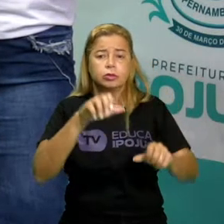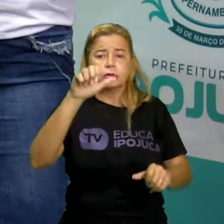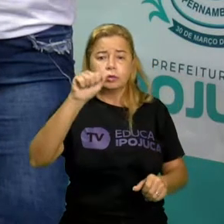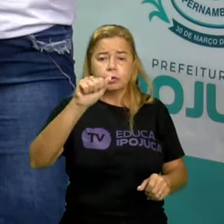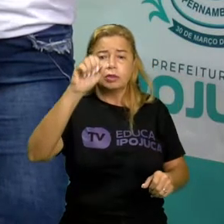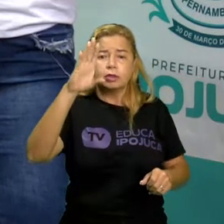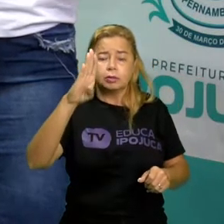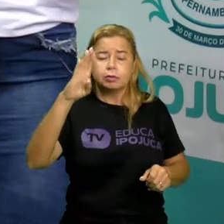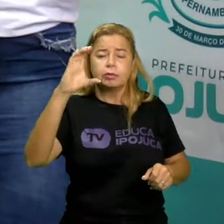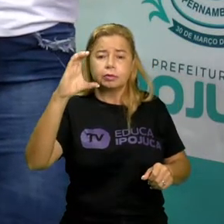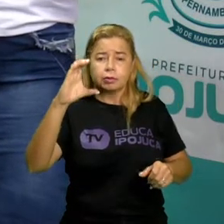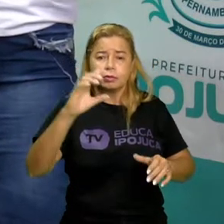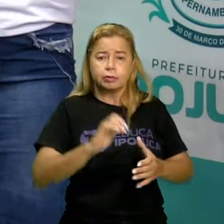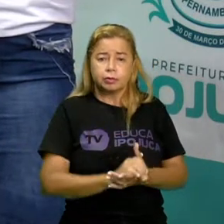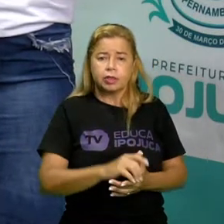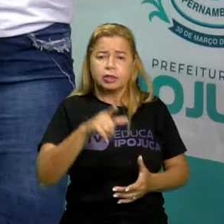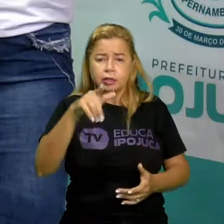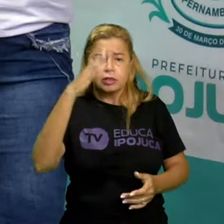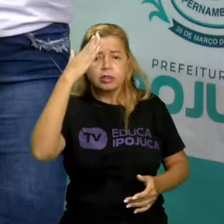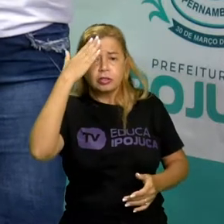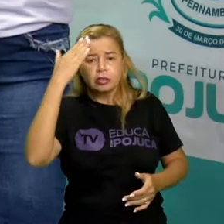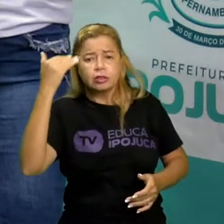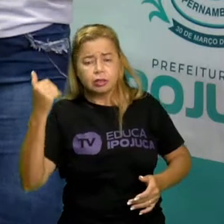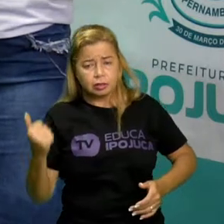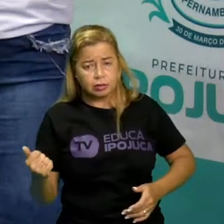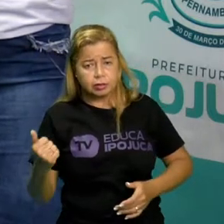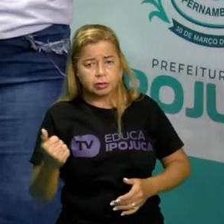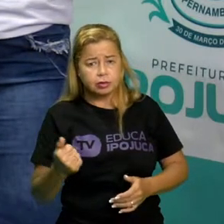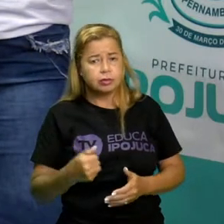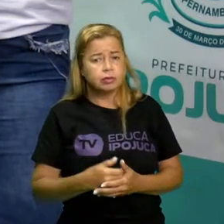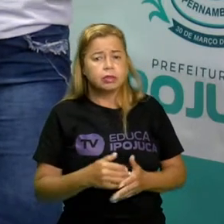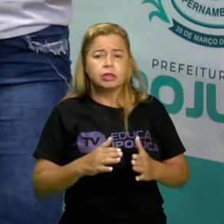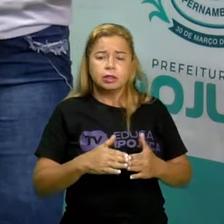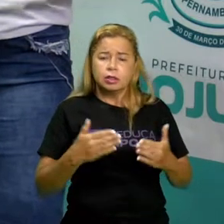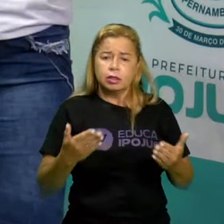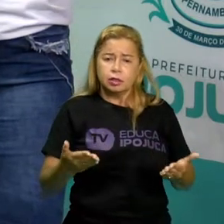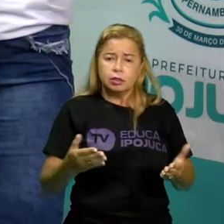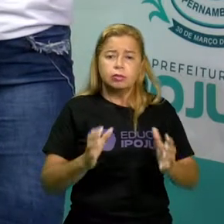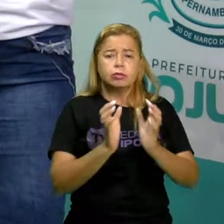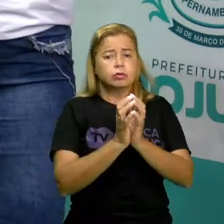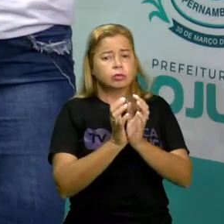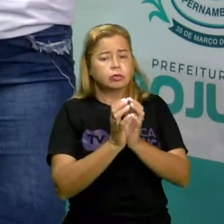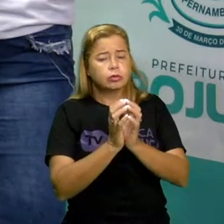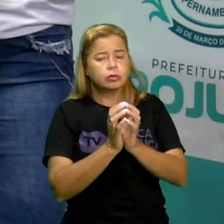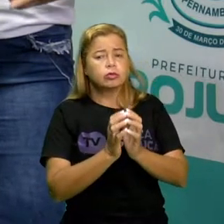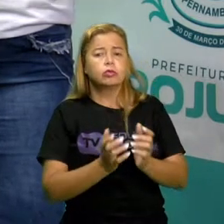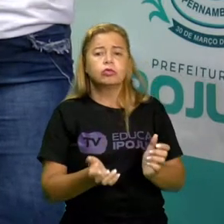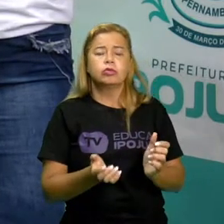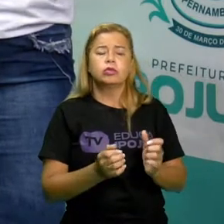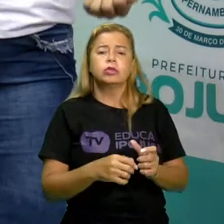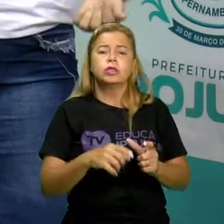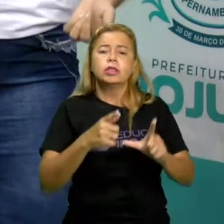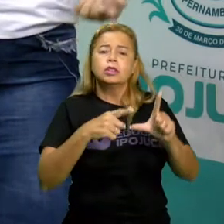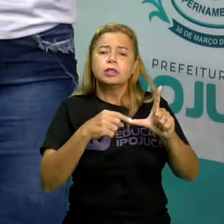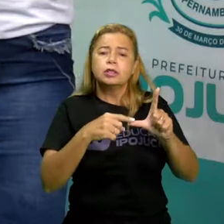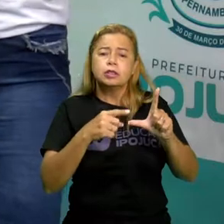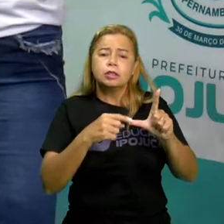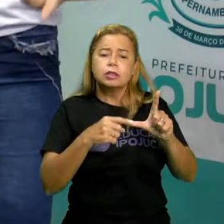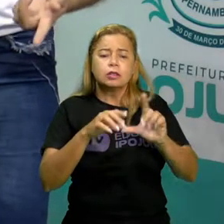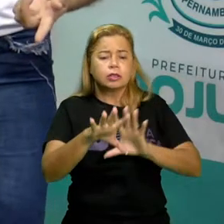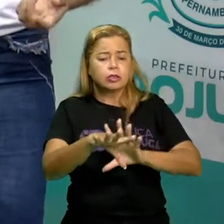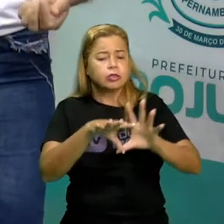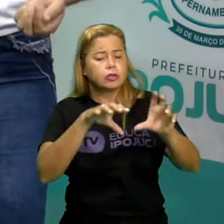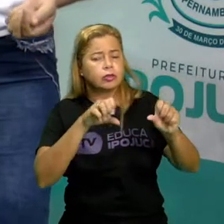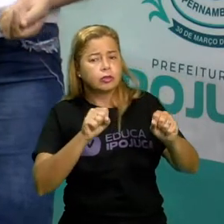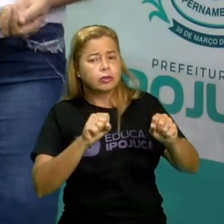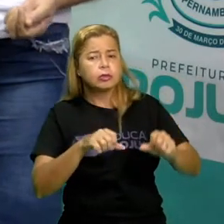Nós aprendemos na aula anterior que o conjunto de letras formam o alfabeto e que dentro do alfabeto nós encontramos as